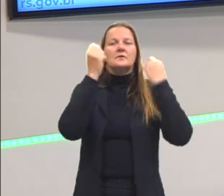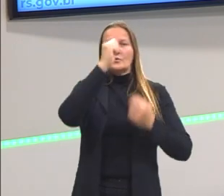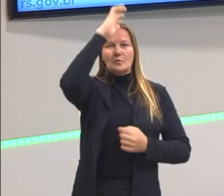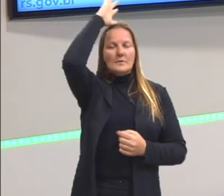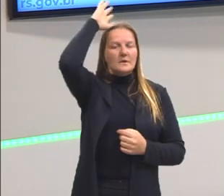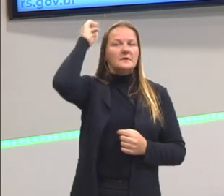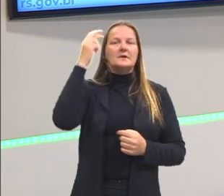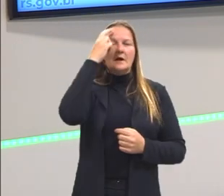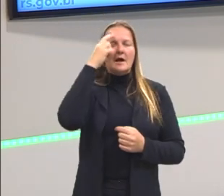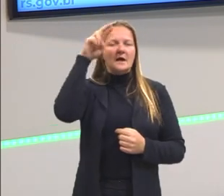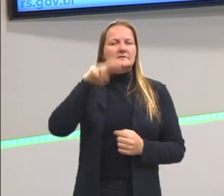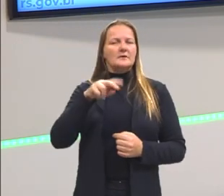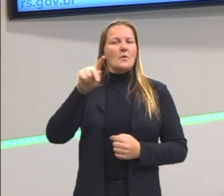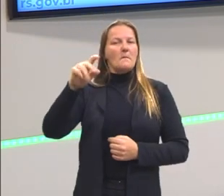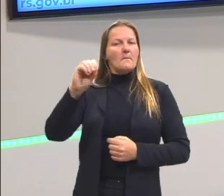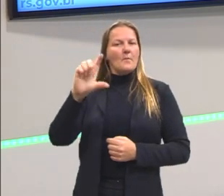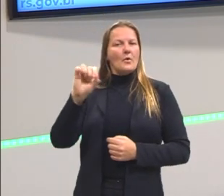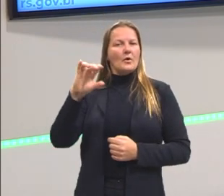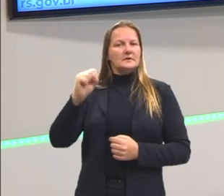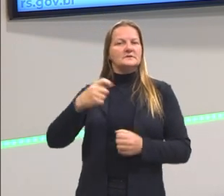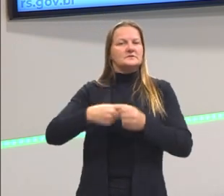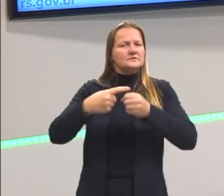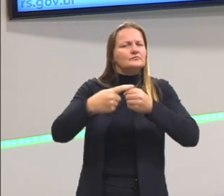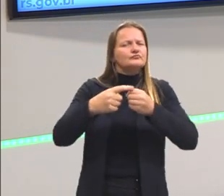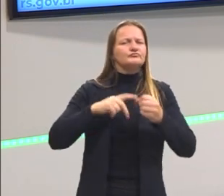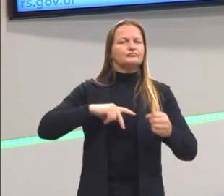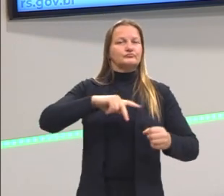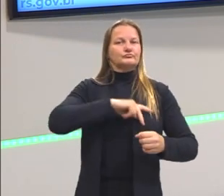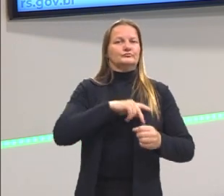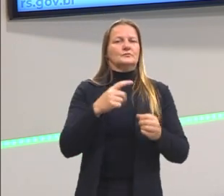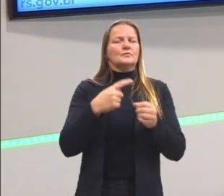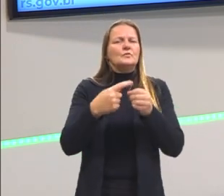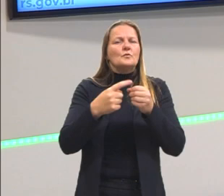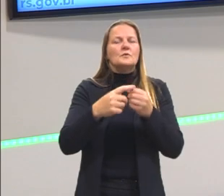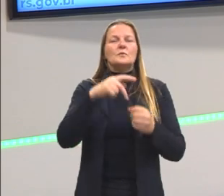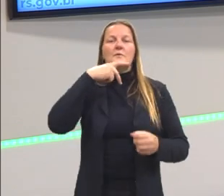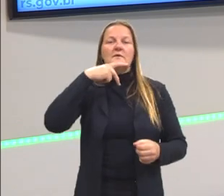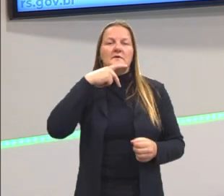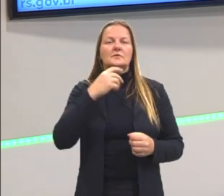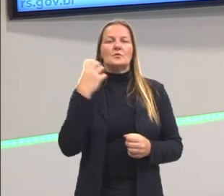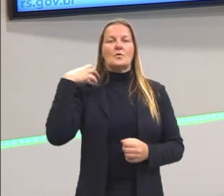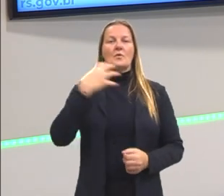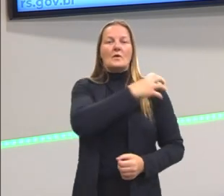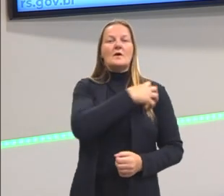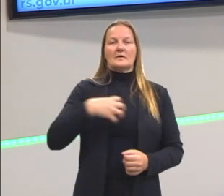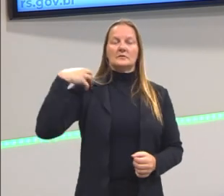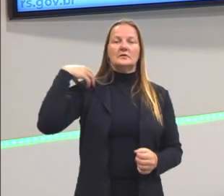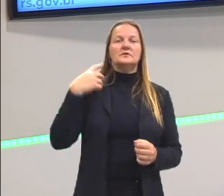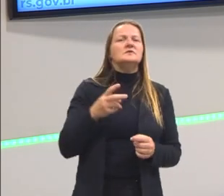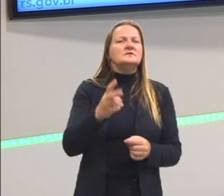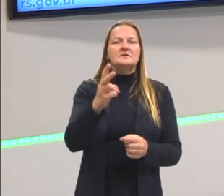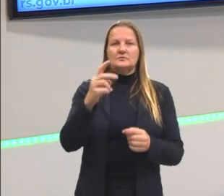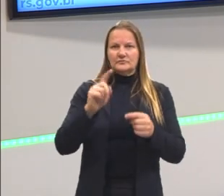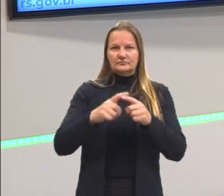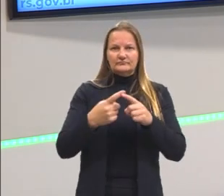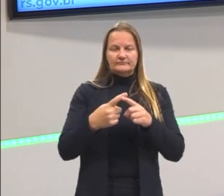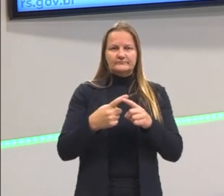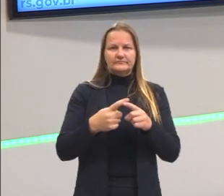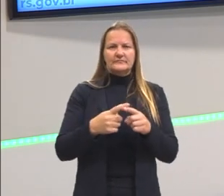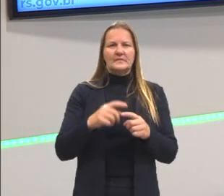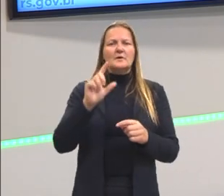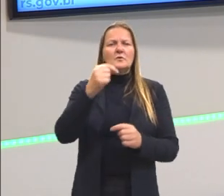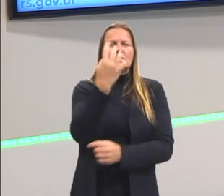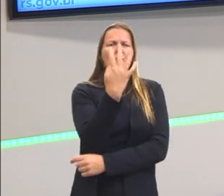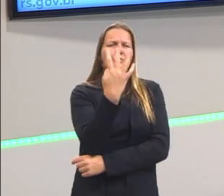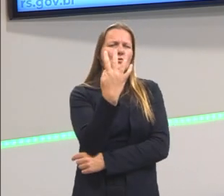razão, na polis, lembram lá do Platão Aristóteles, todo momento eles falam da polis. Depois disso vem a partir de 400